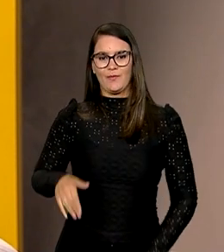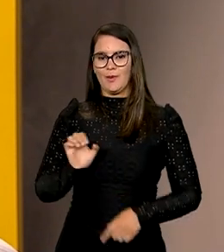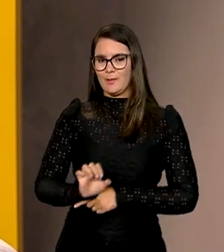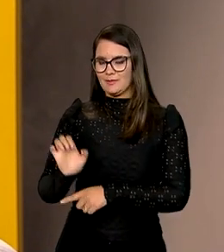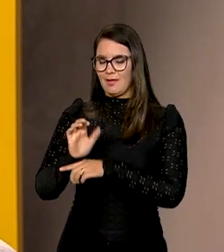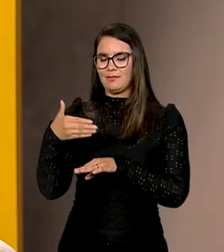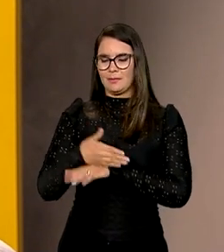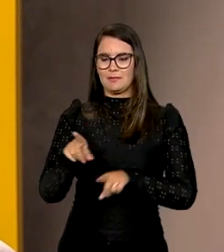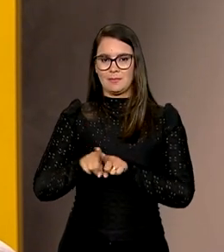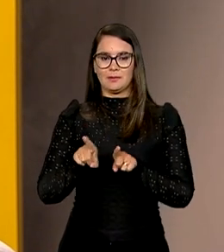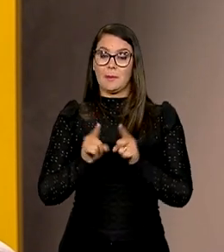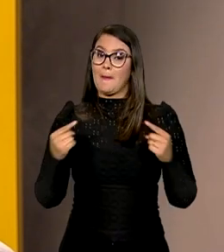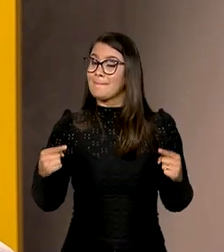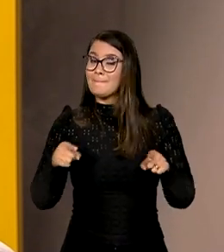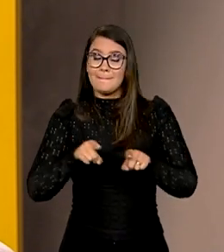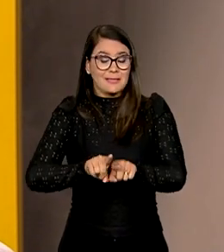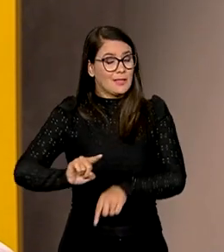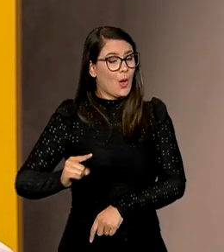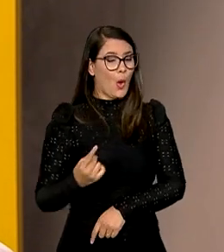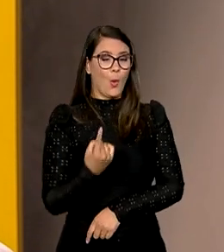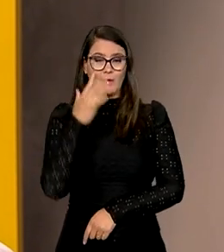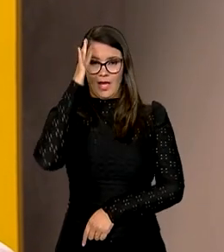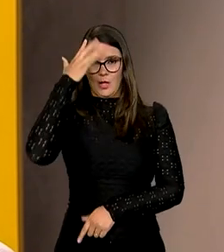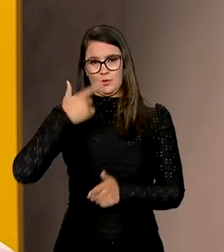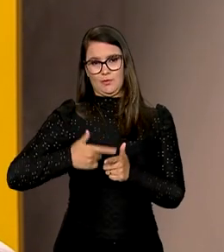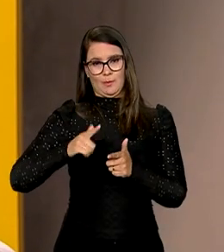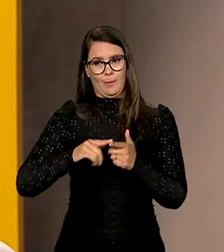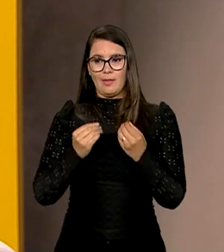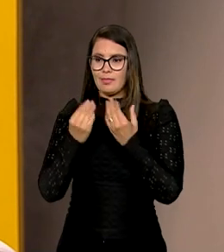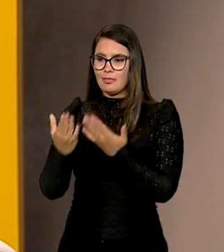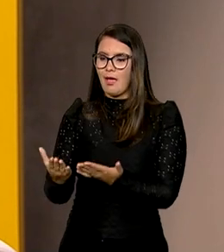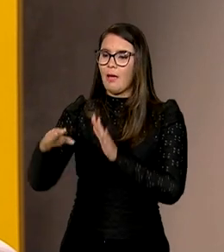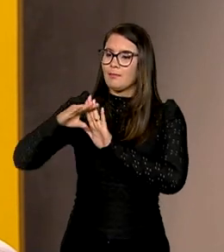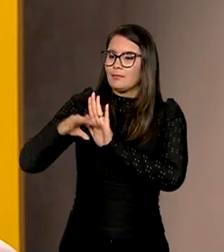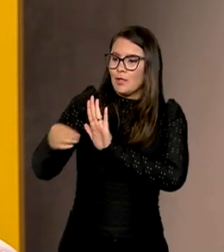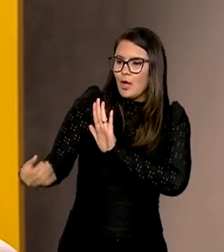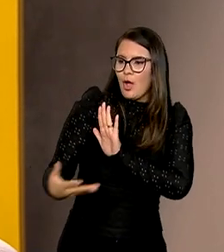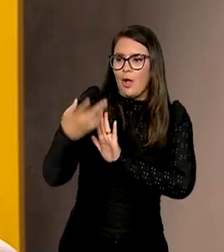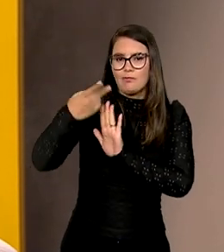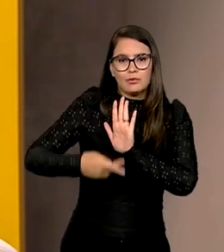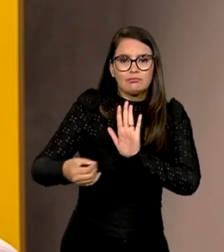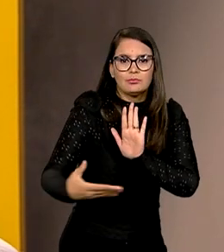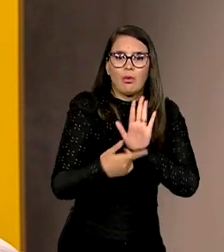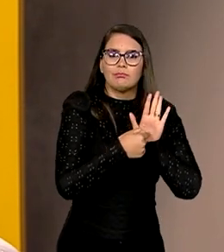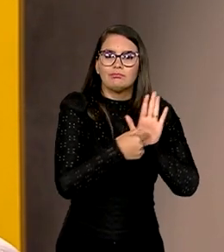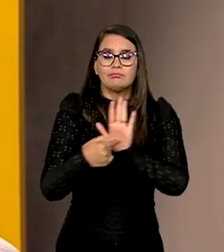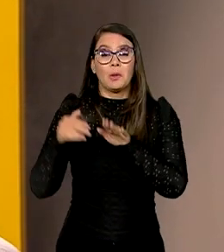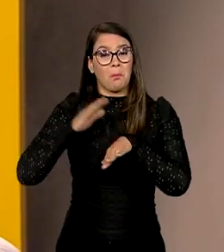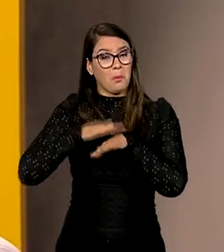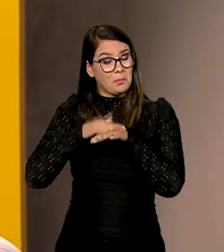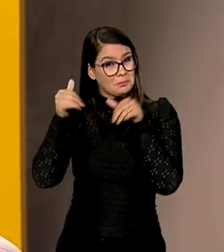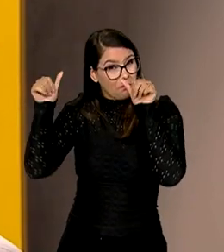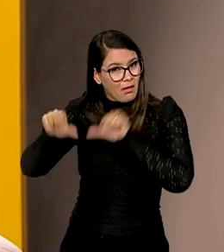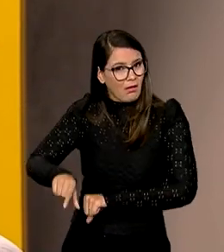Mas é uma parceria única para que a gente possa solucionar os problemas, oferecer novos programas e projetos e, nesse momento de calamidade